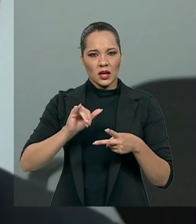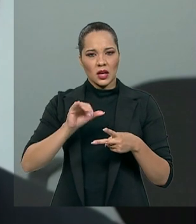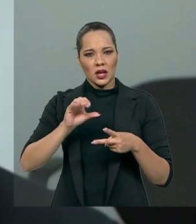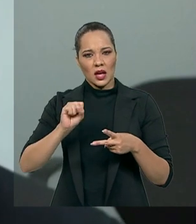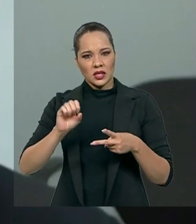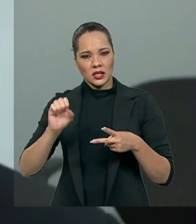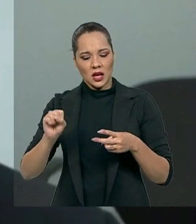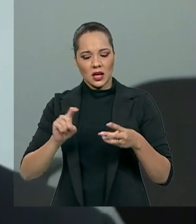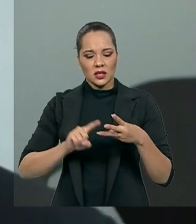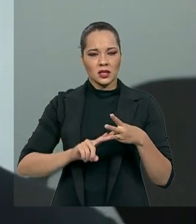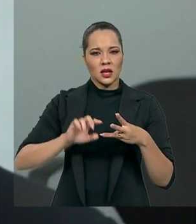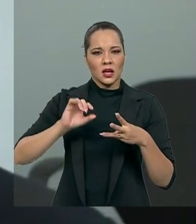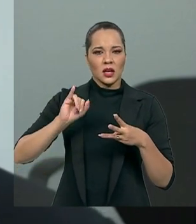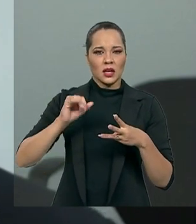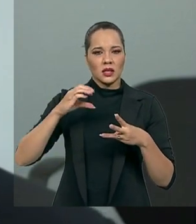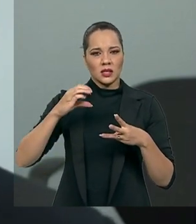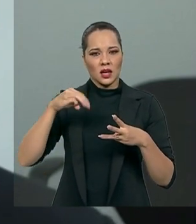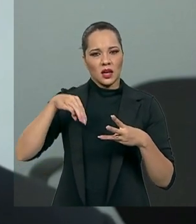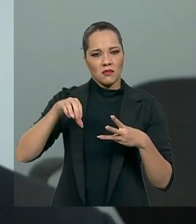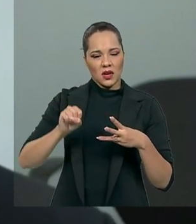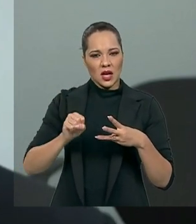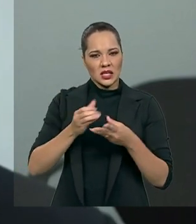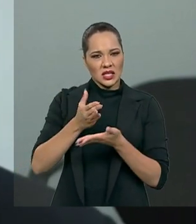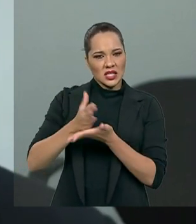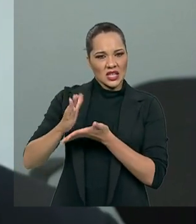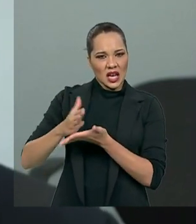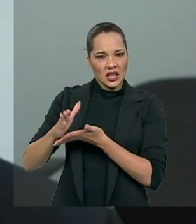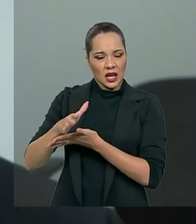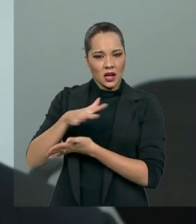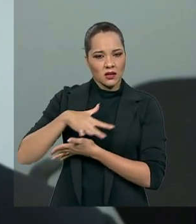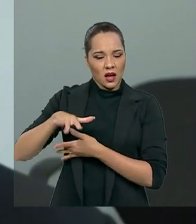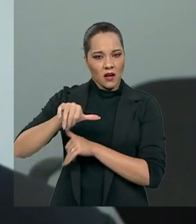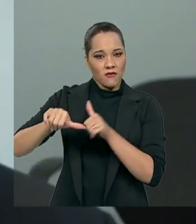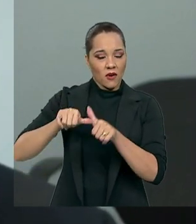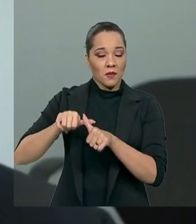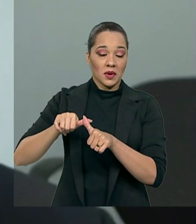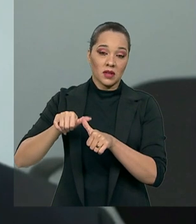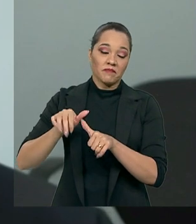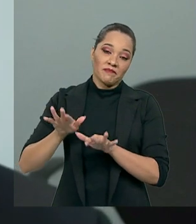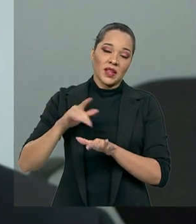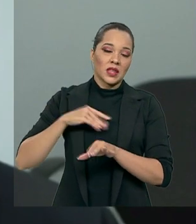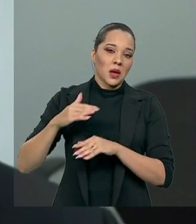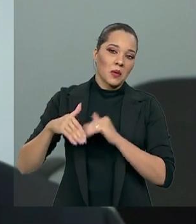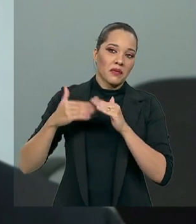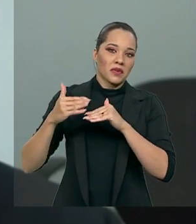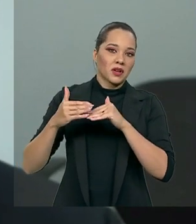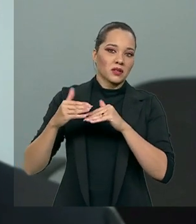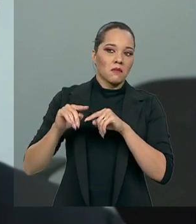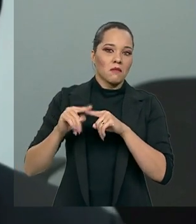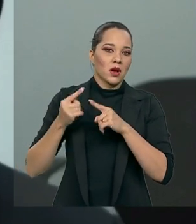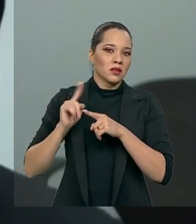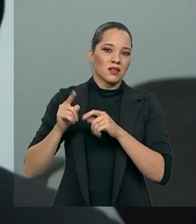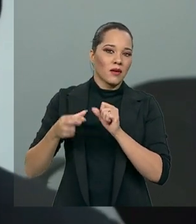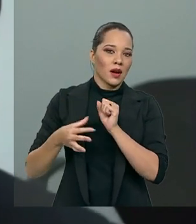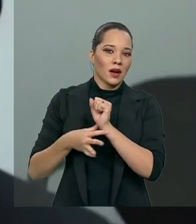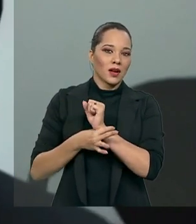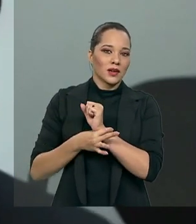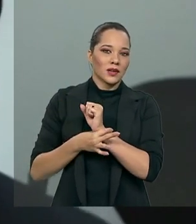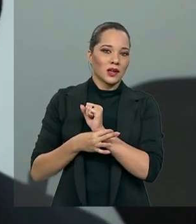o ICMS fora da reforma, você tem um avanço, mas não para garantir aquela